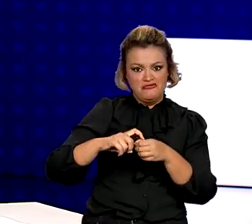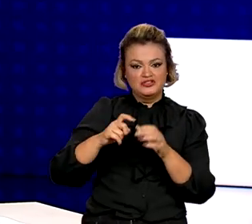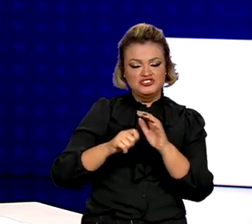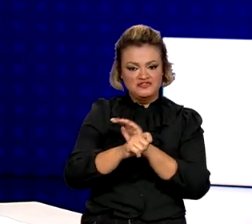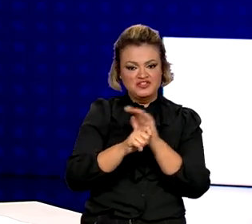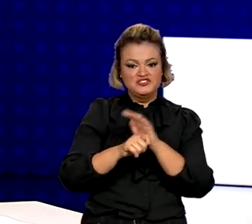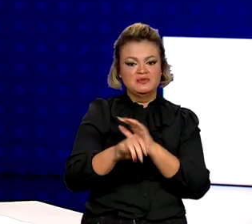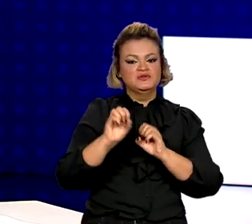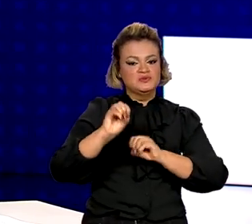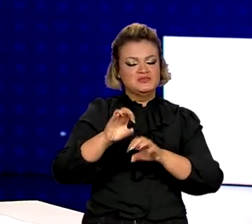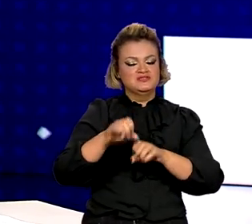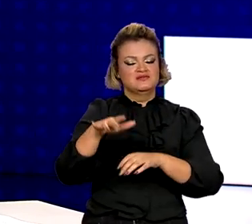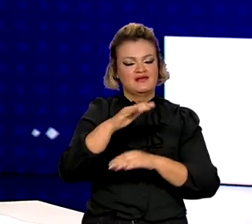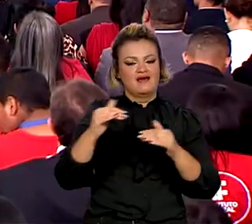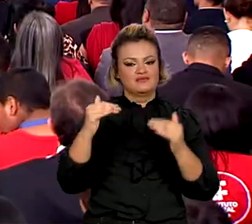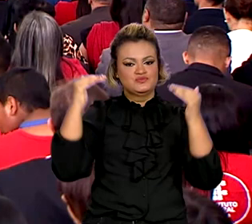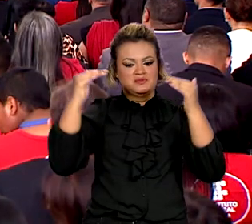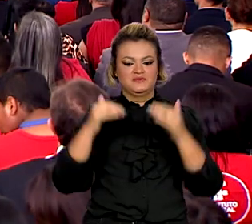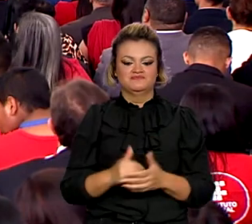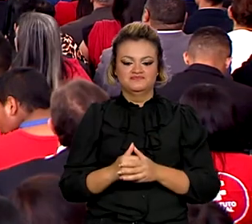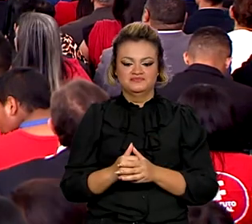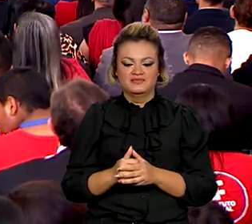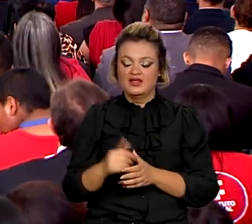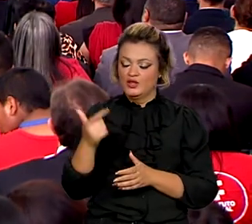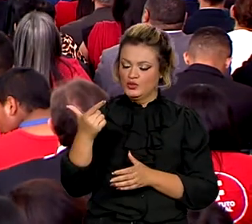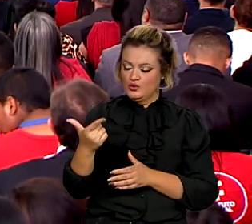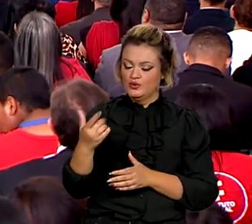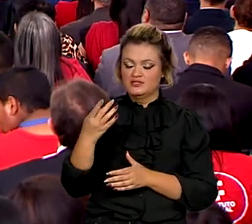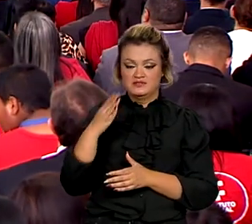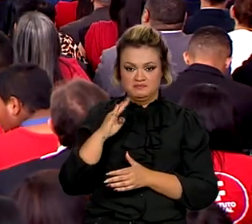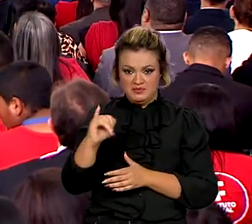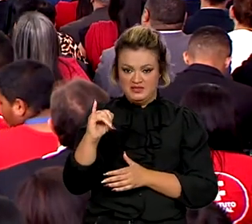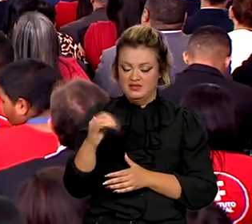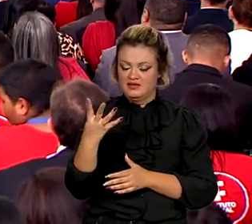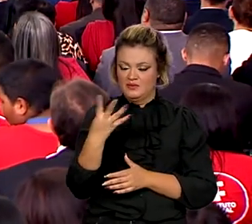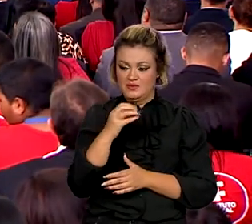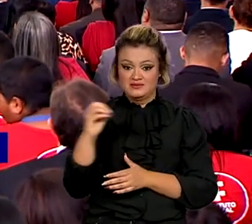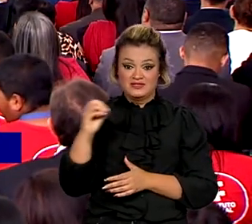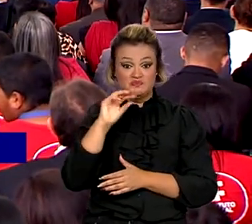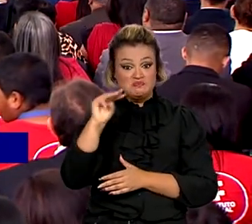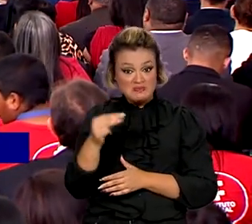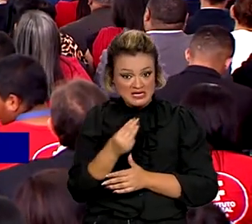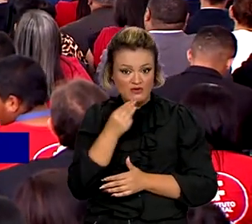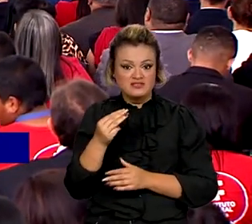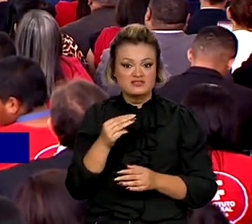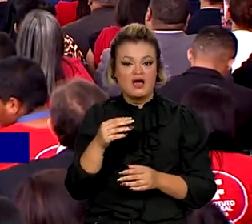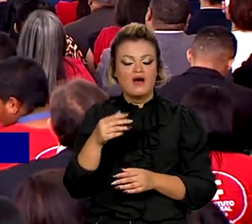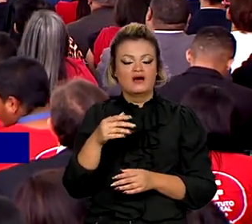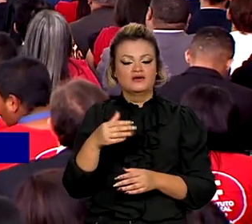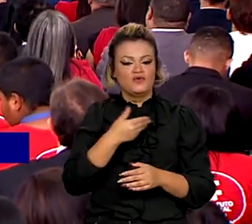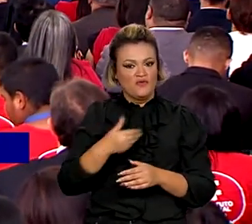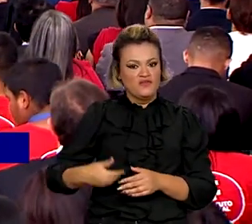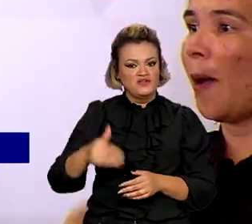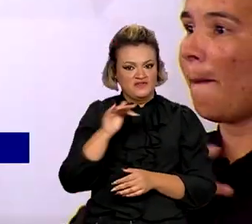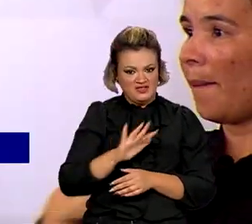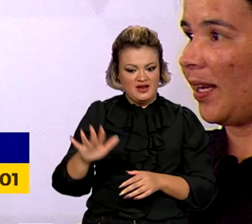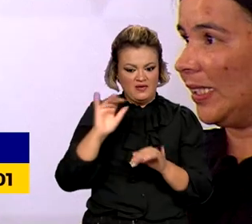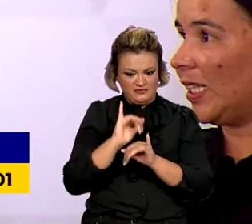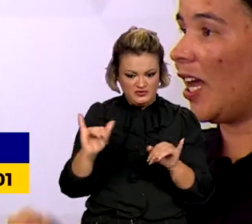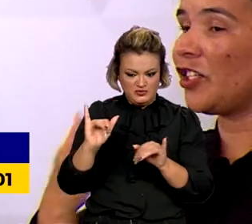no ensino superior. Dos 2 bilhões e 400 milhões de reais anunciados pelo governo federal,